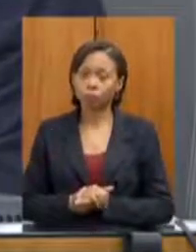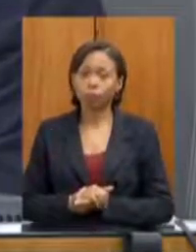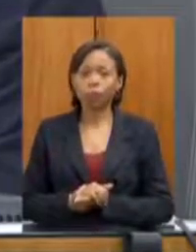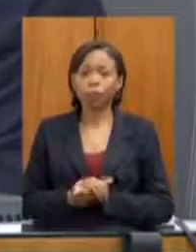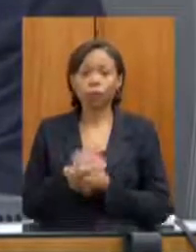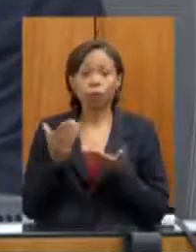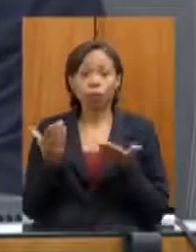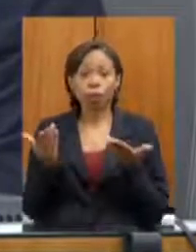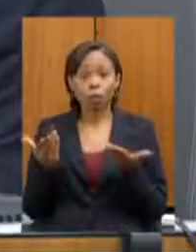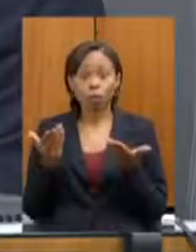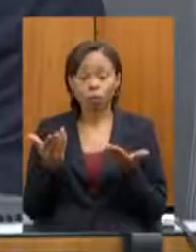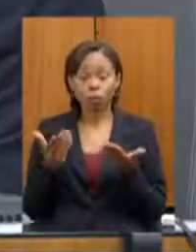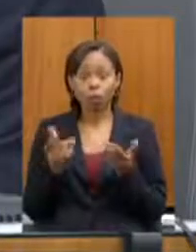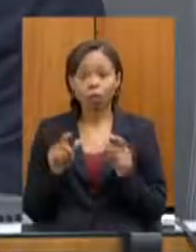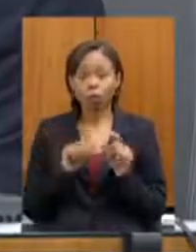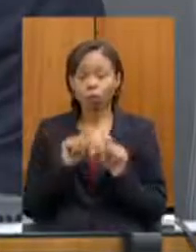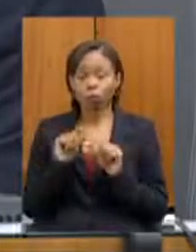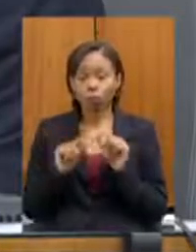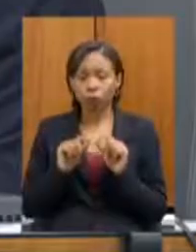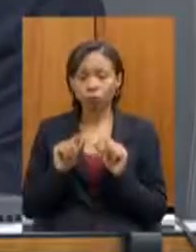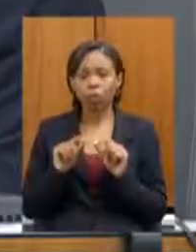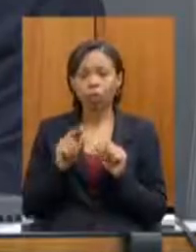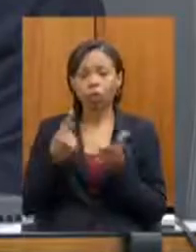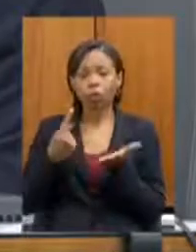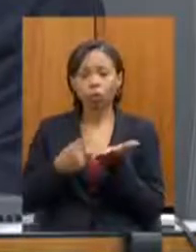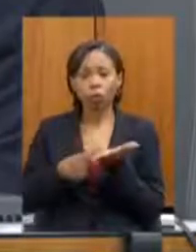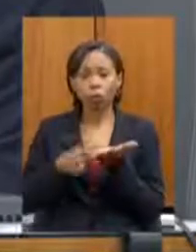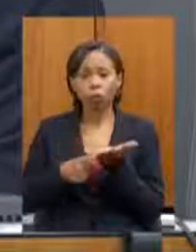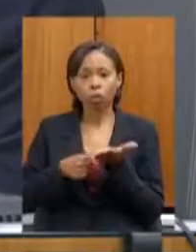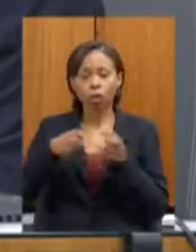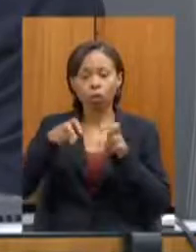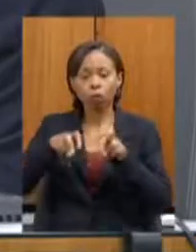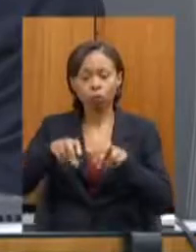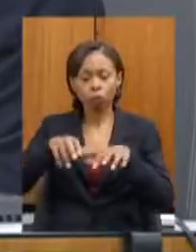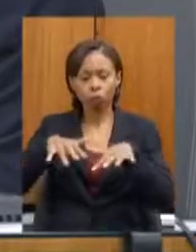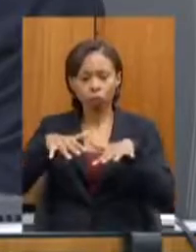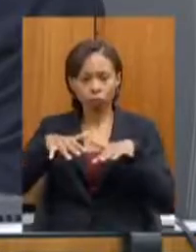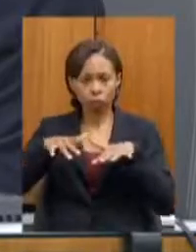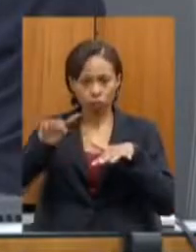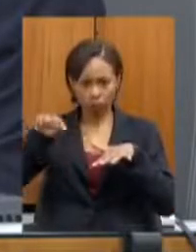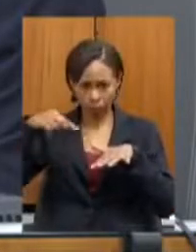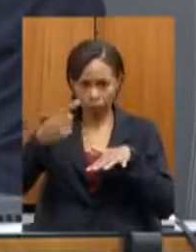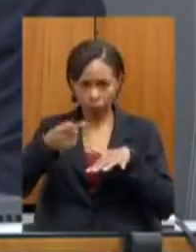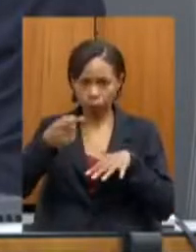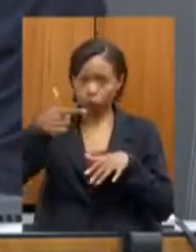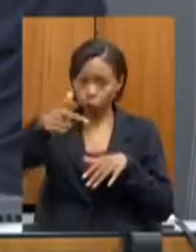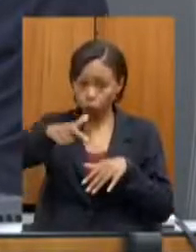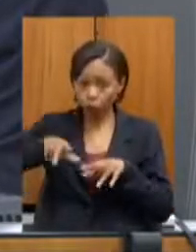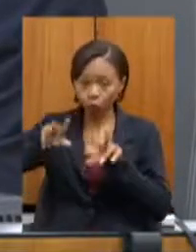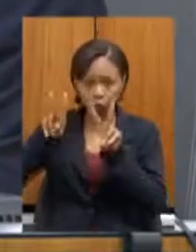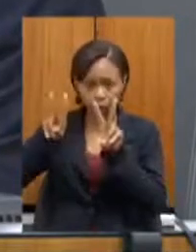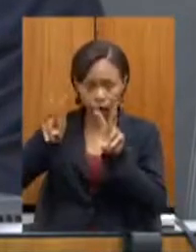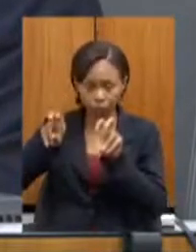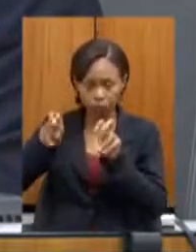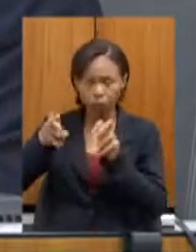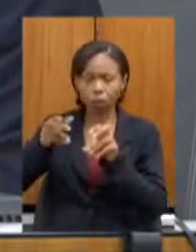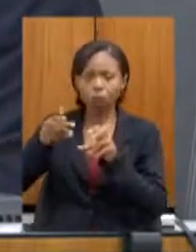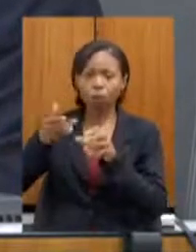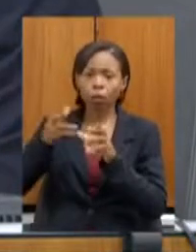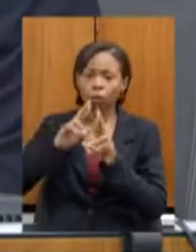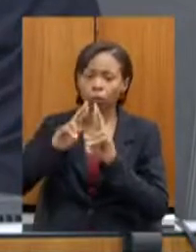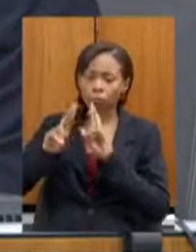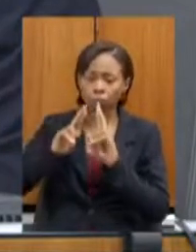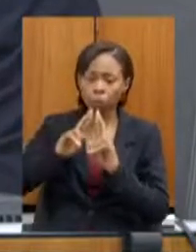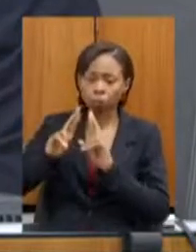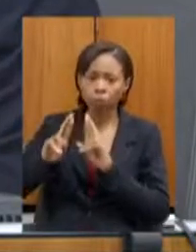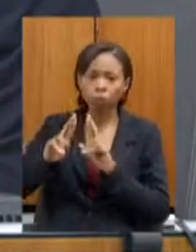a gente poderia marcar uma próxima audiência para discutir esse tema e eu poder lhe apresentar o cronograma da concessão do mineirinho